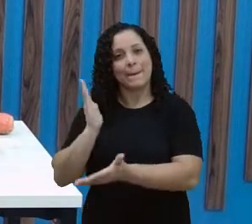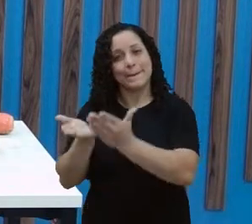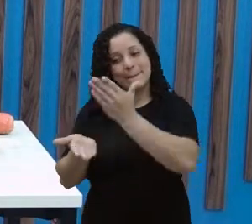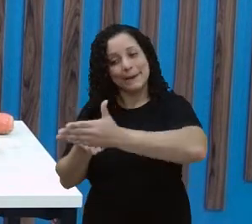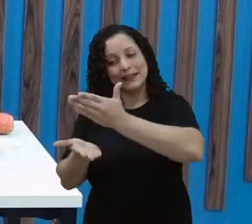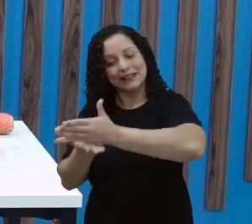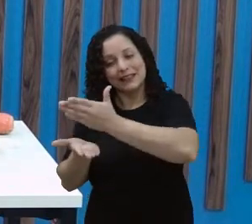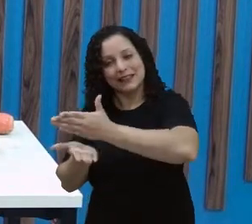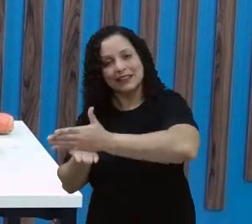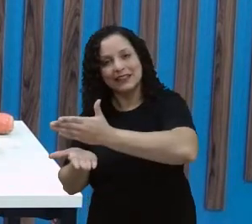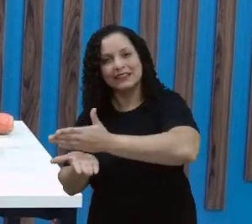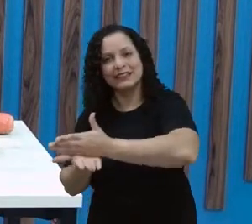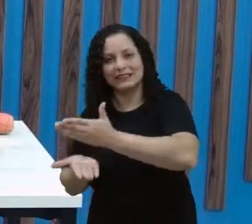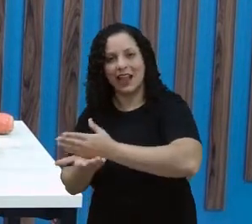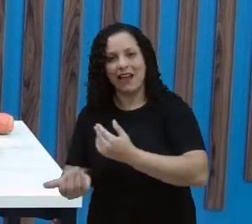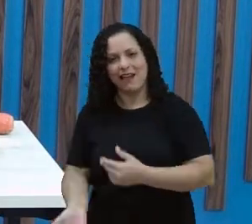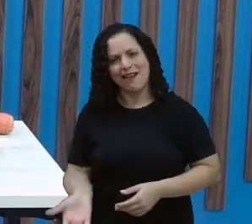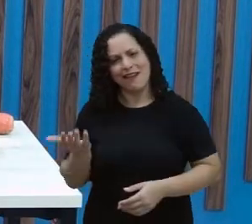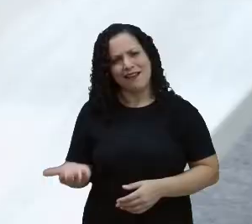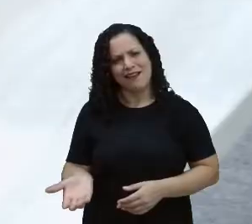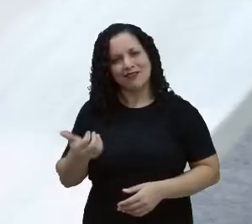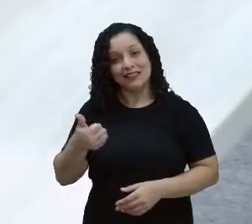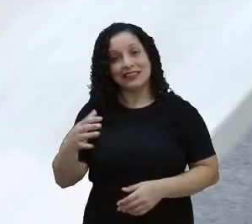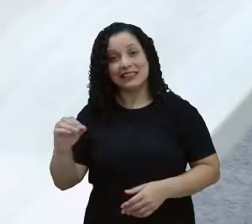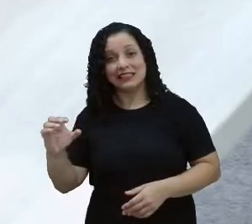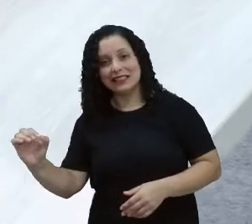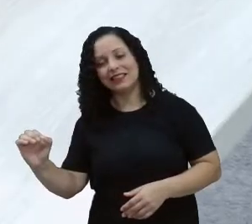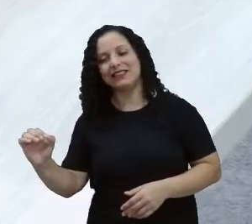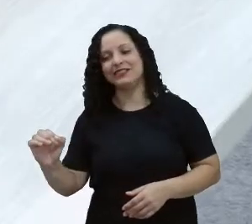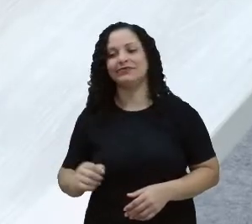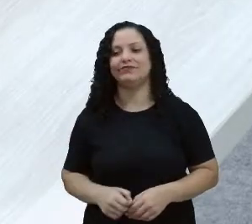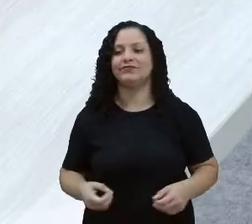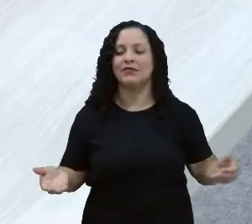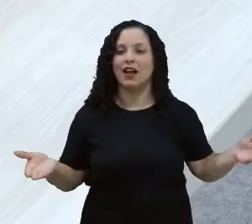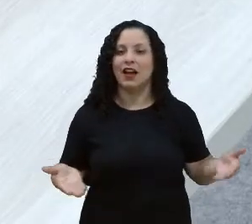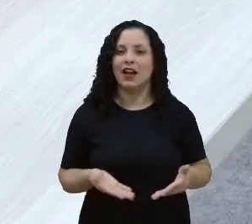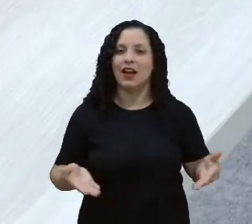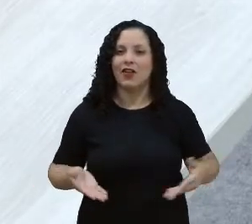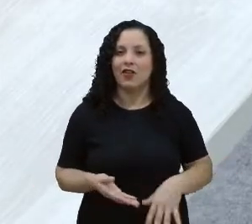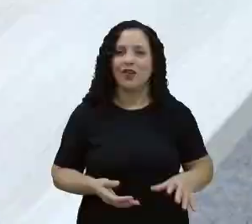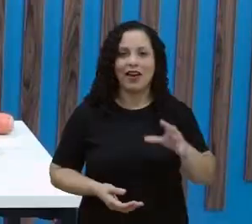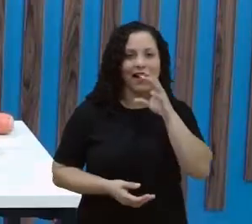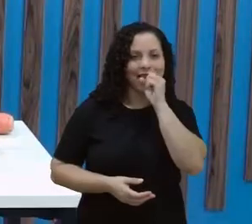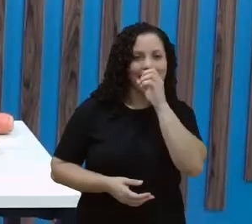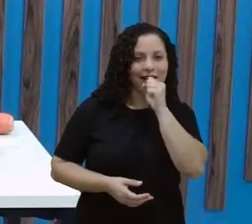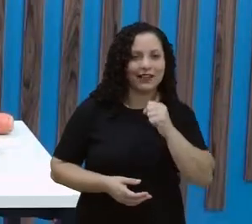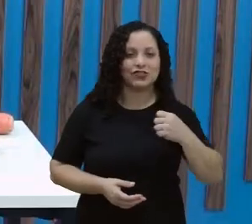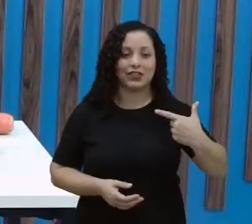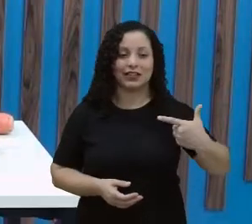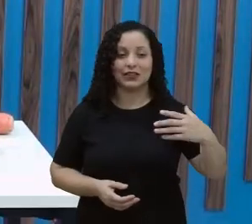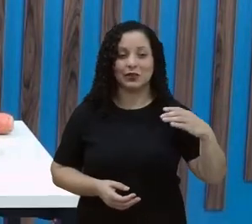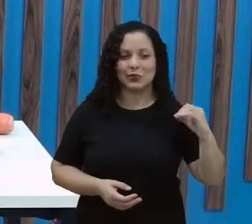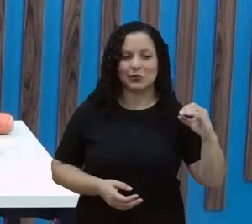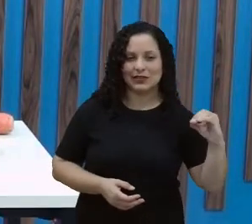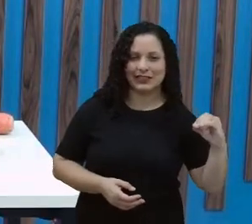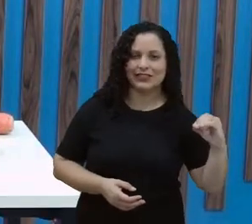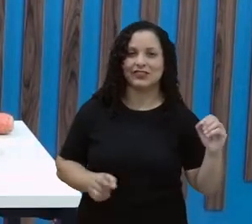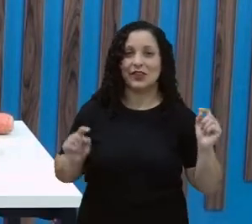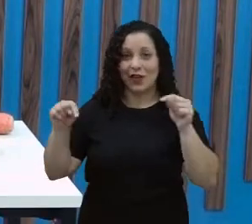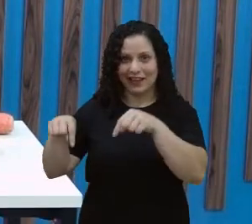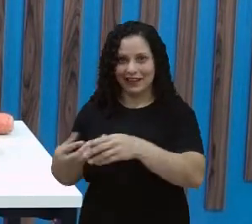100 gramas. Agora, deixa eu lembrar, que eu não lembro o peso da laranja crava. 200, quase. 200 gramas. Então,